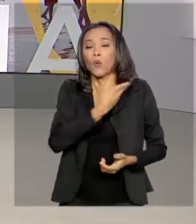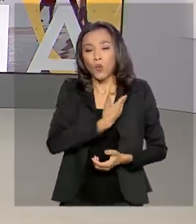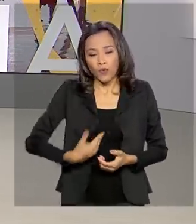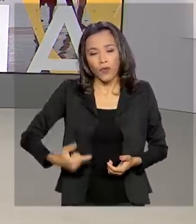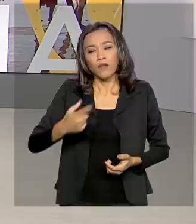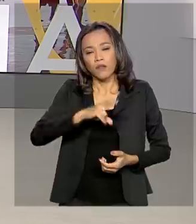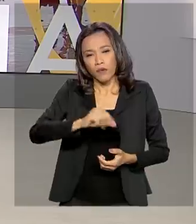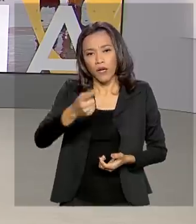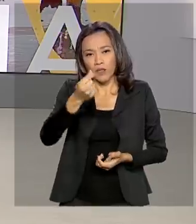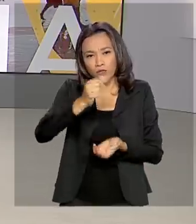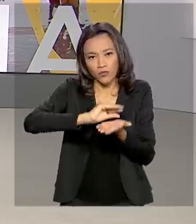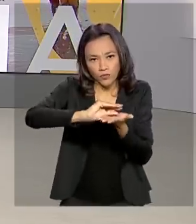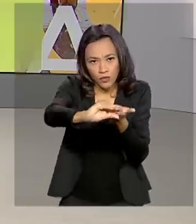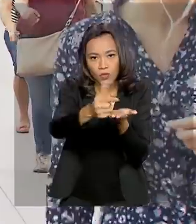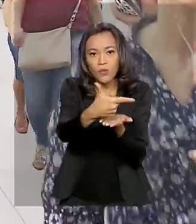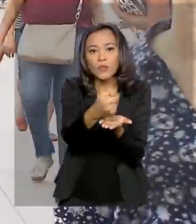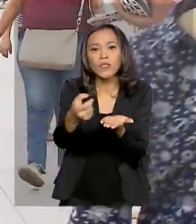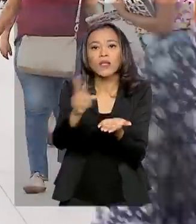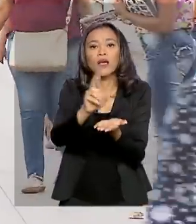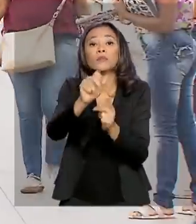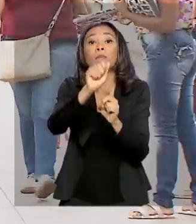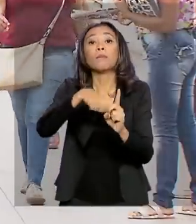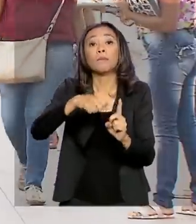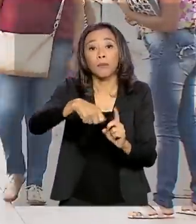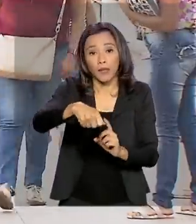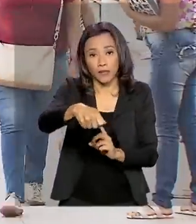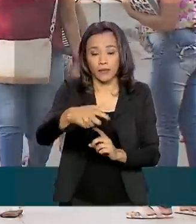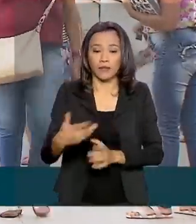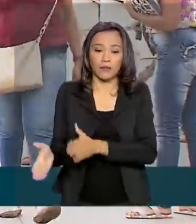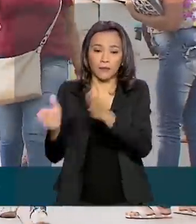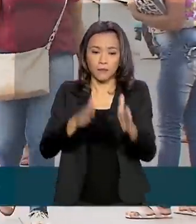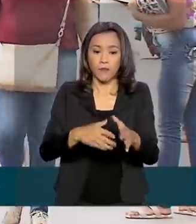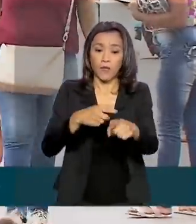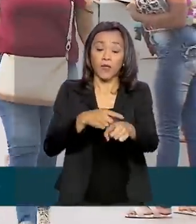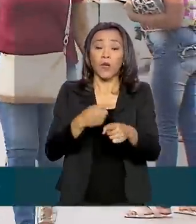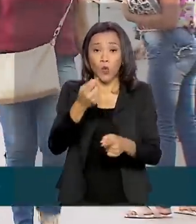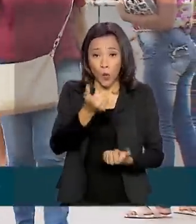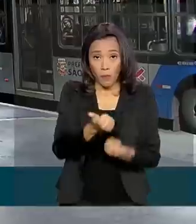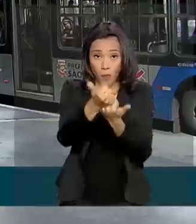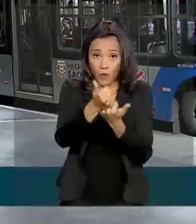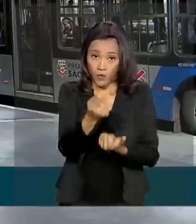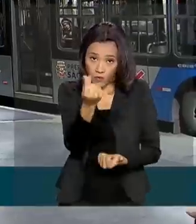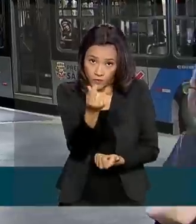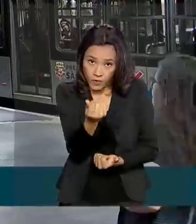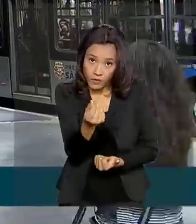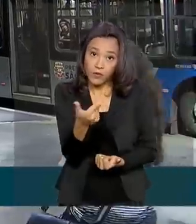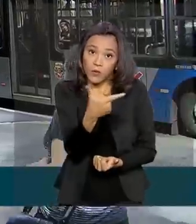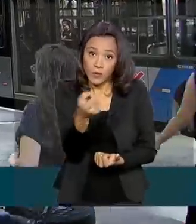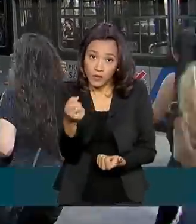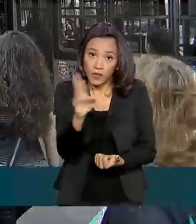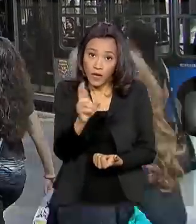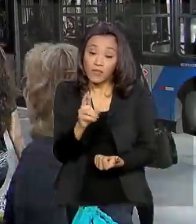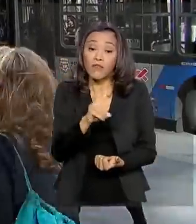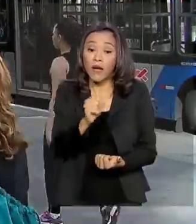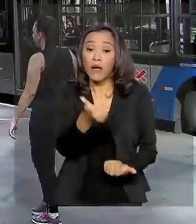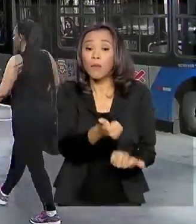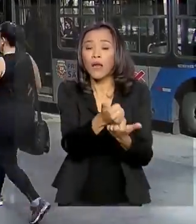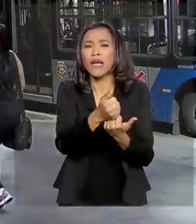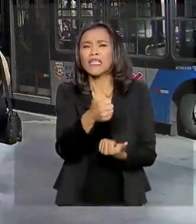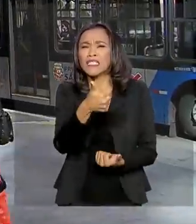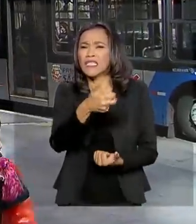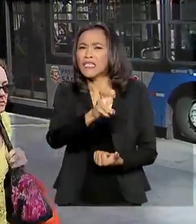de R$ 200. O auxílio de R$ 200 por mês deve beneficiar entre 15 e 20 milhões de